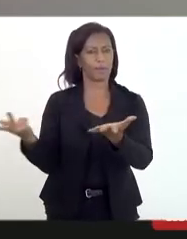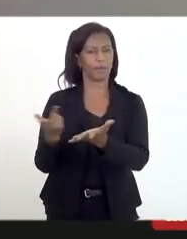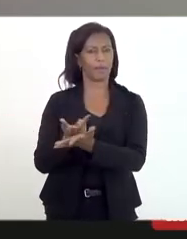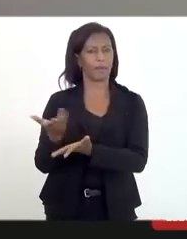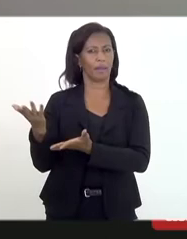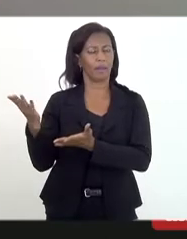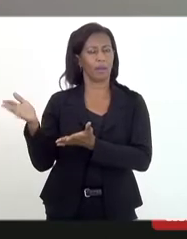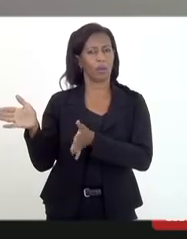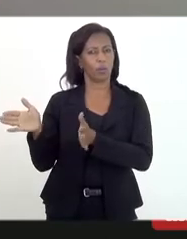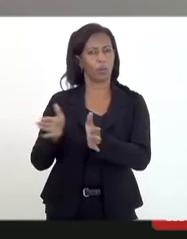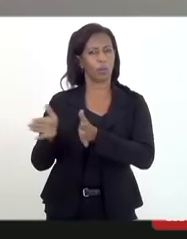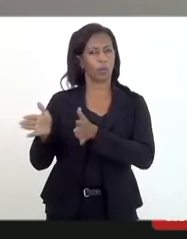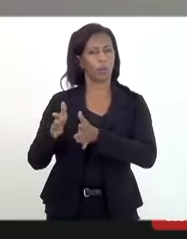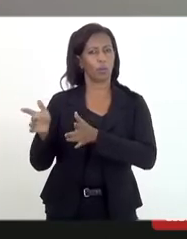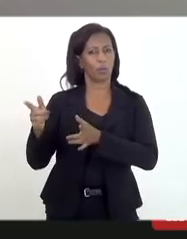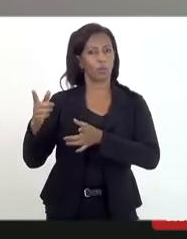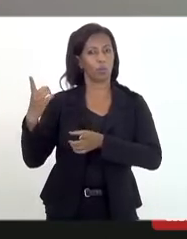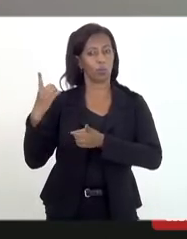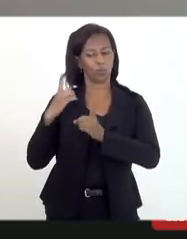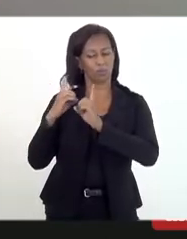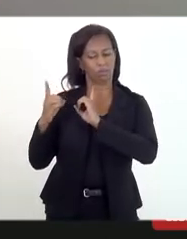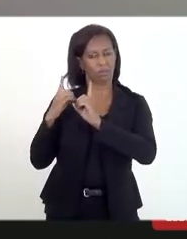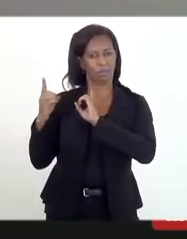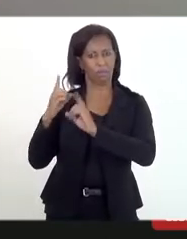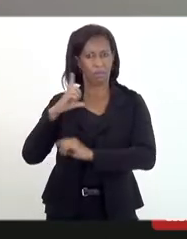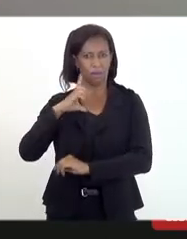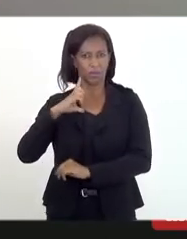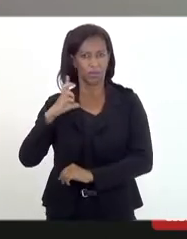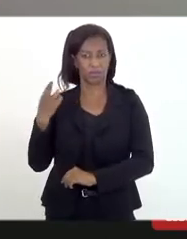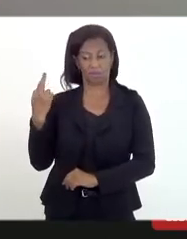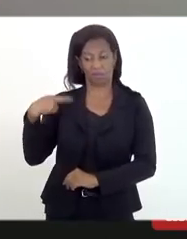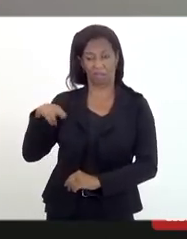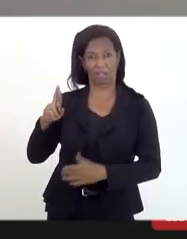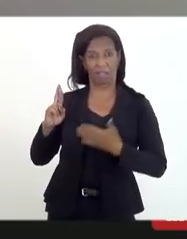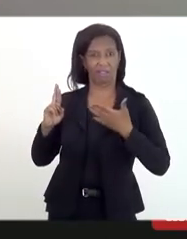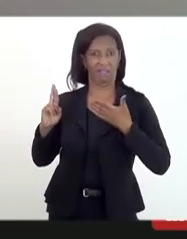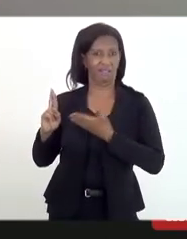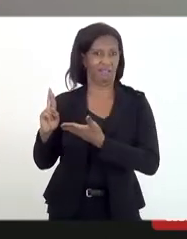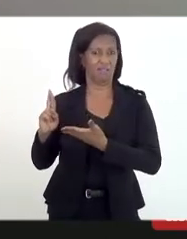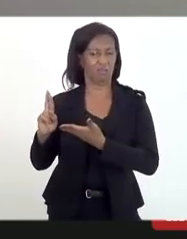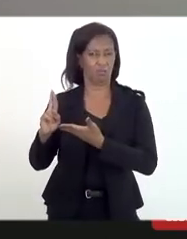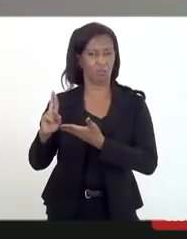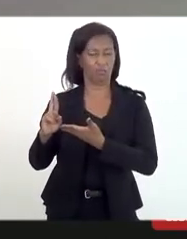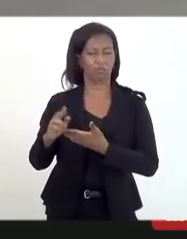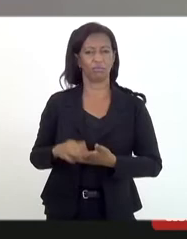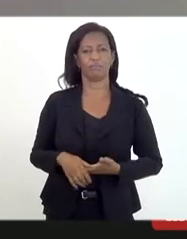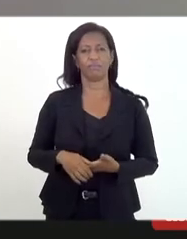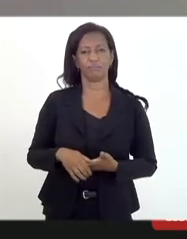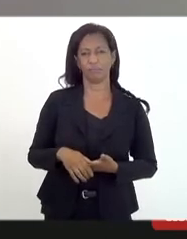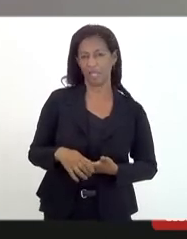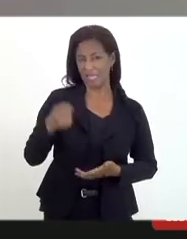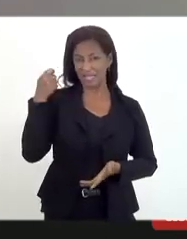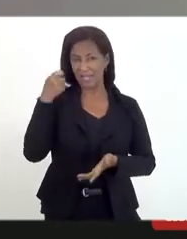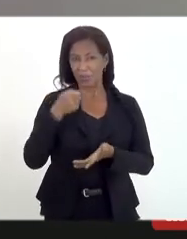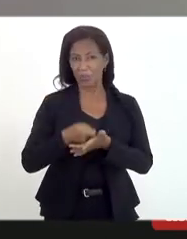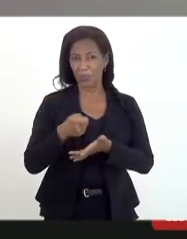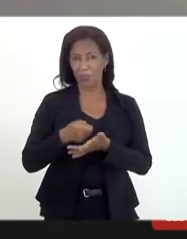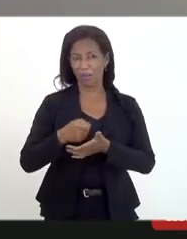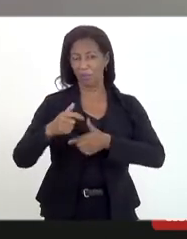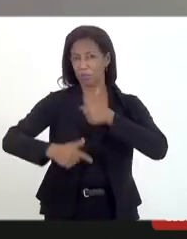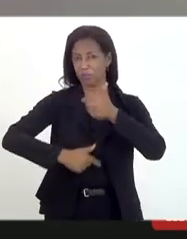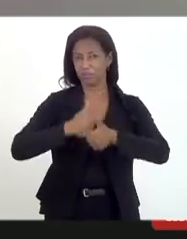debate que tivemos sobre abate religioso, a sacralização. Tem militado muito nessas